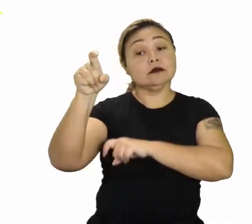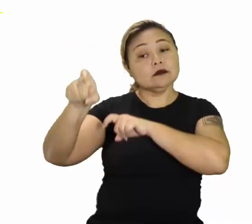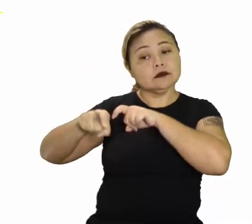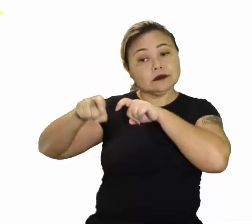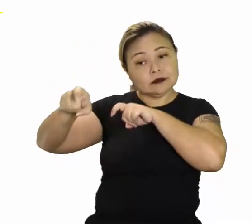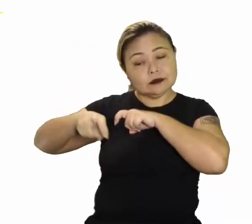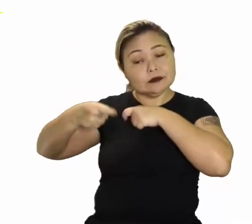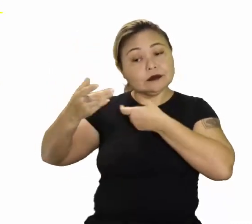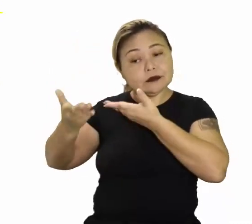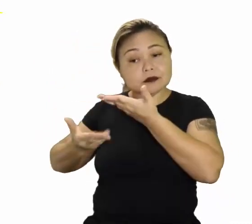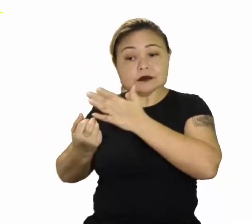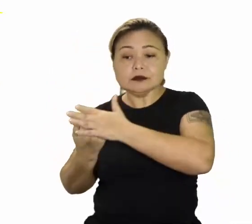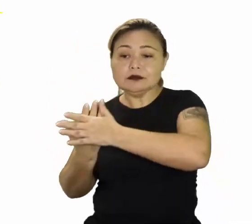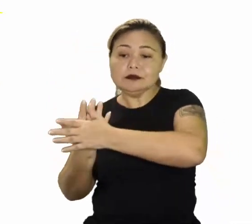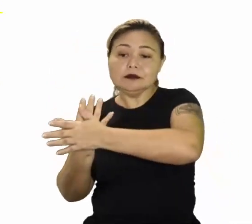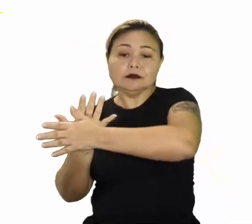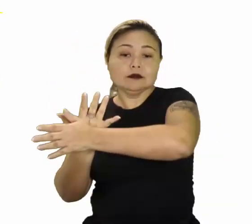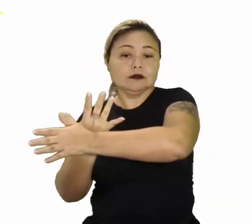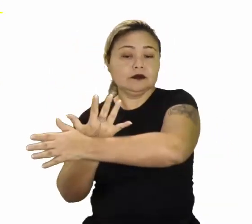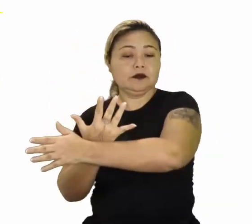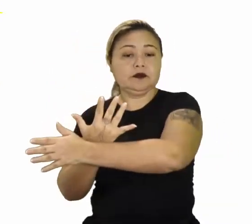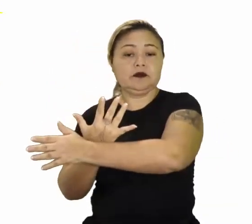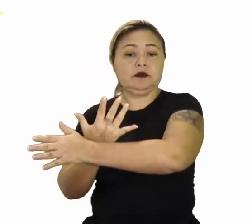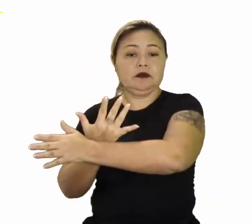Cultivares agrícolas.